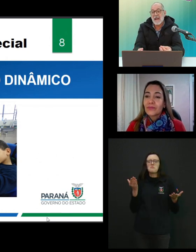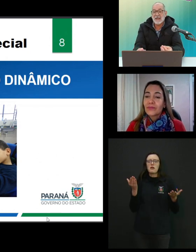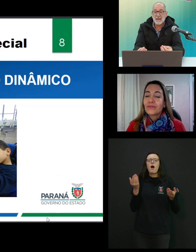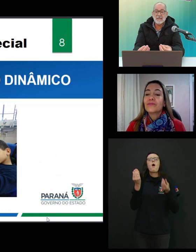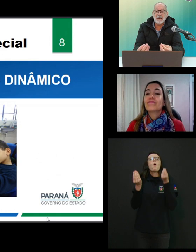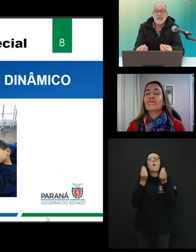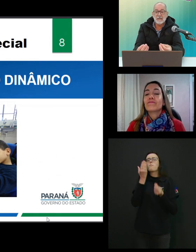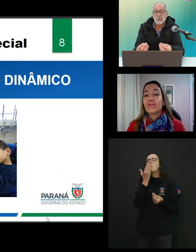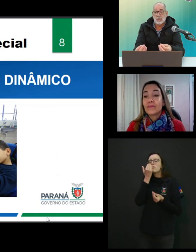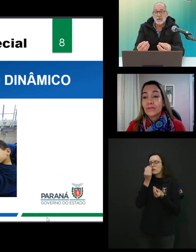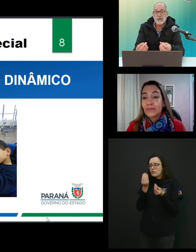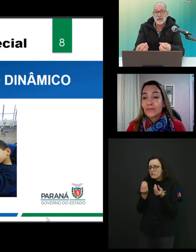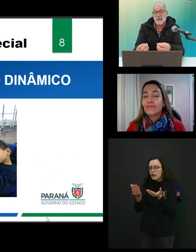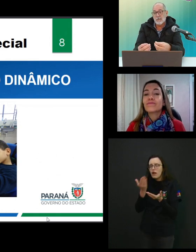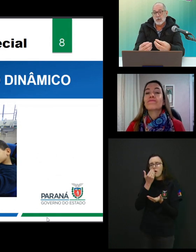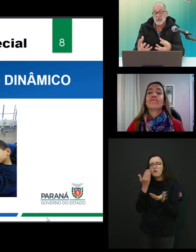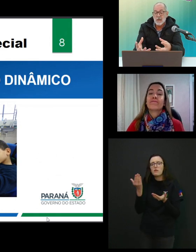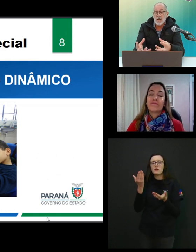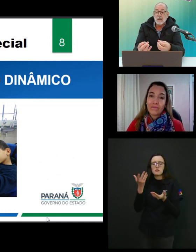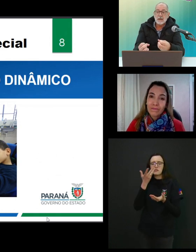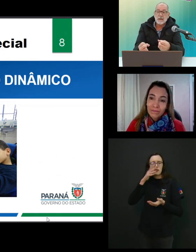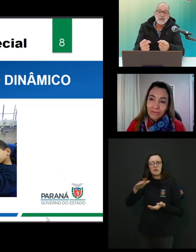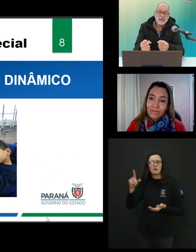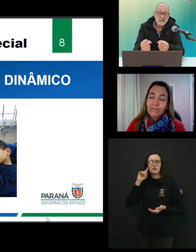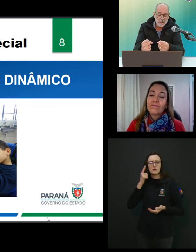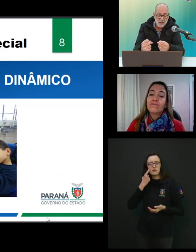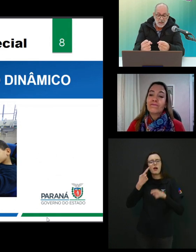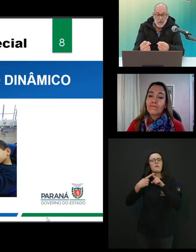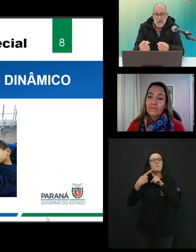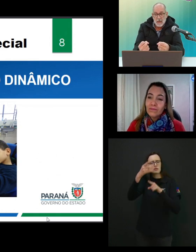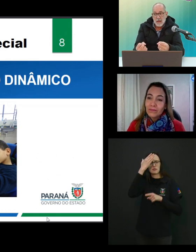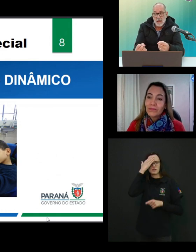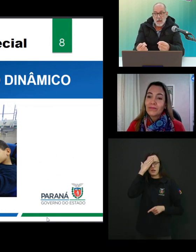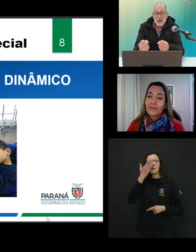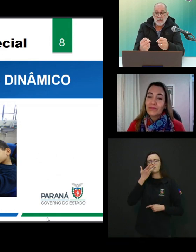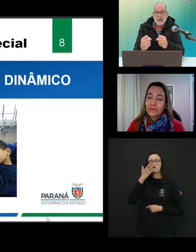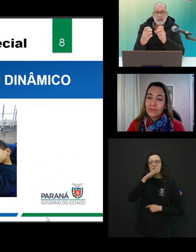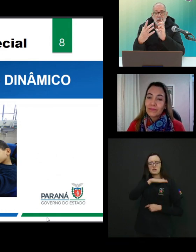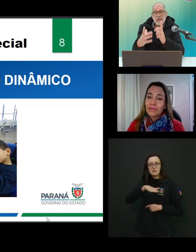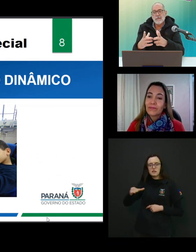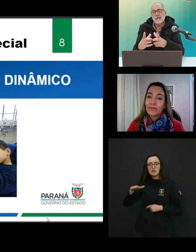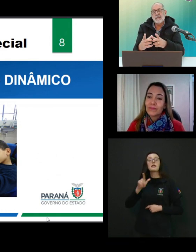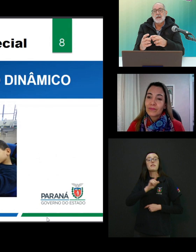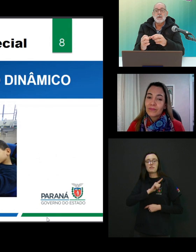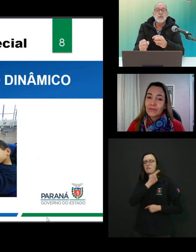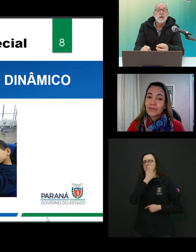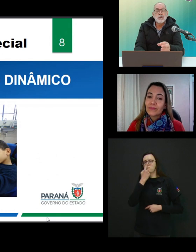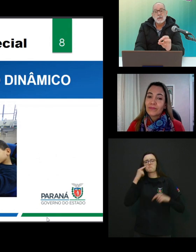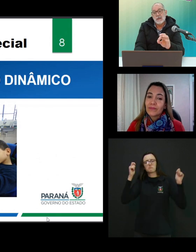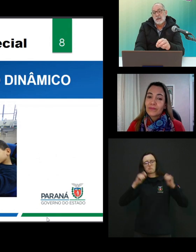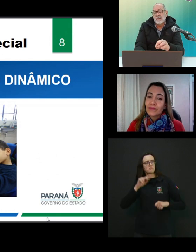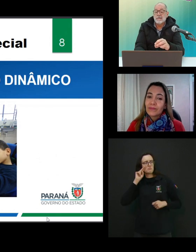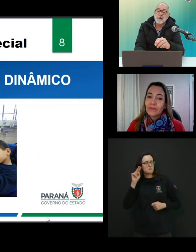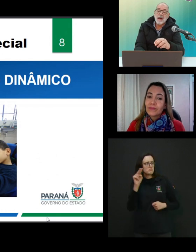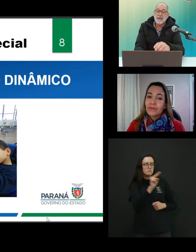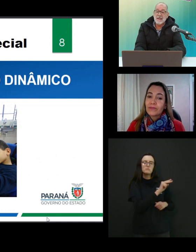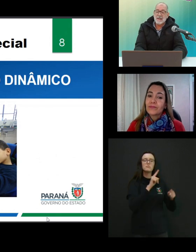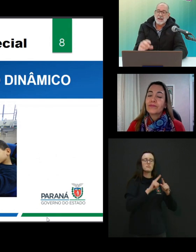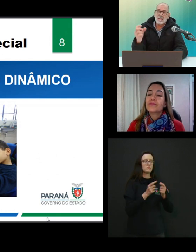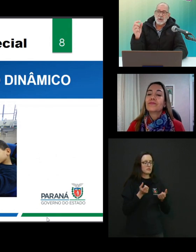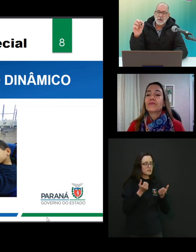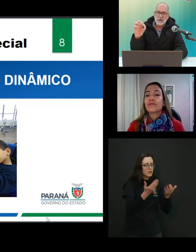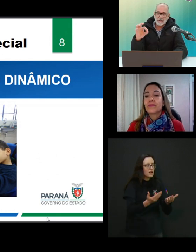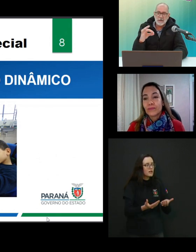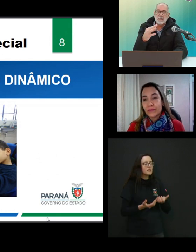como alimentar, né, essa criança que sou do cegueira, porque na criança que tem a visão, você vai,